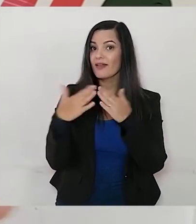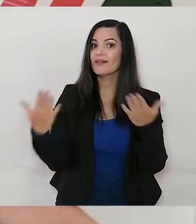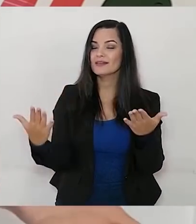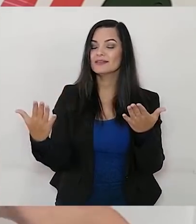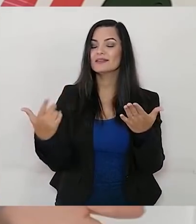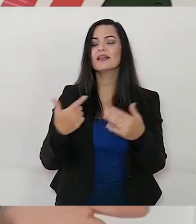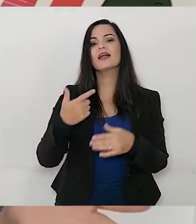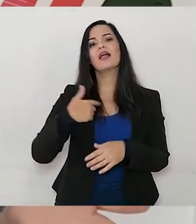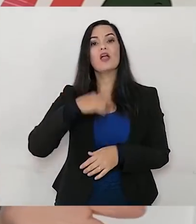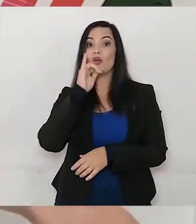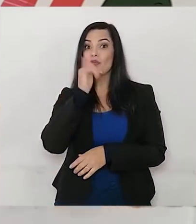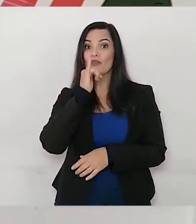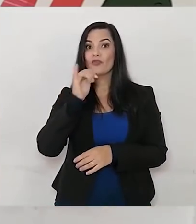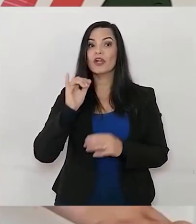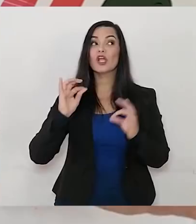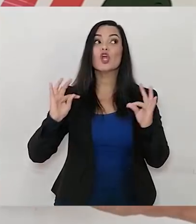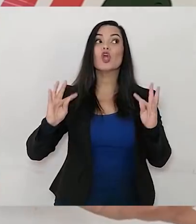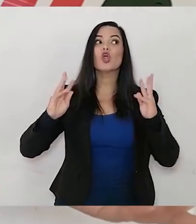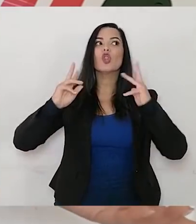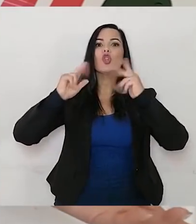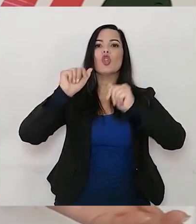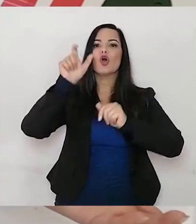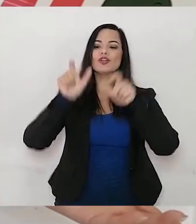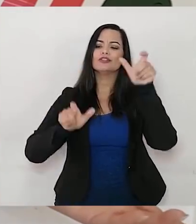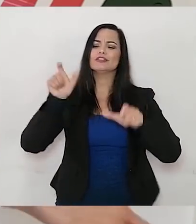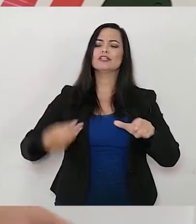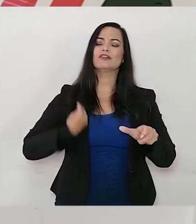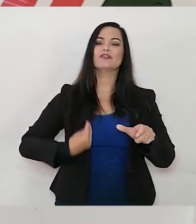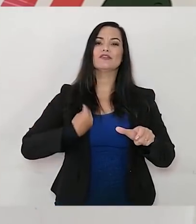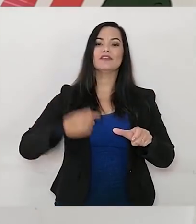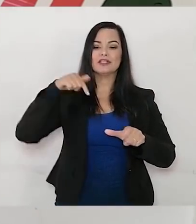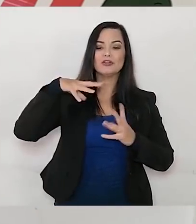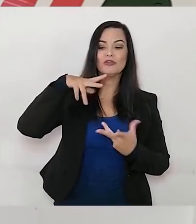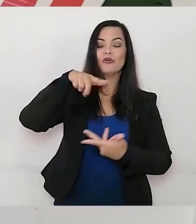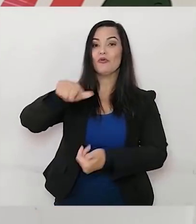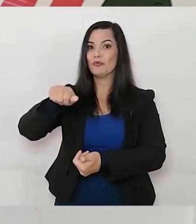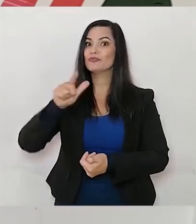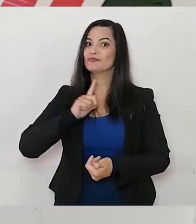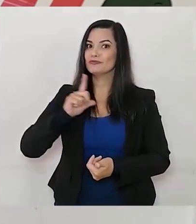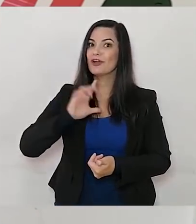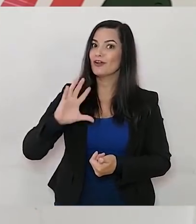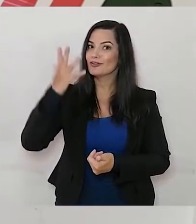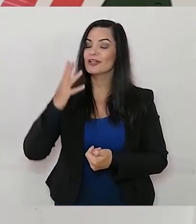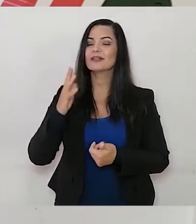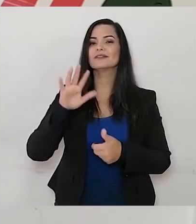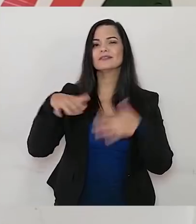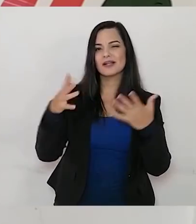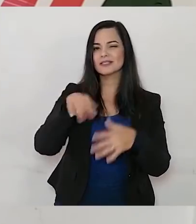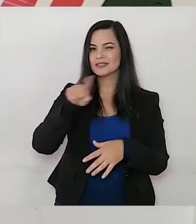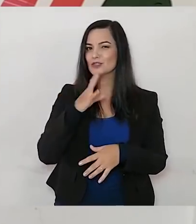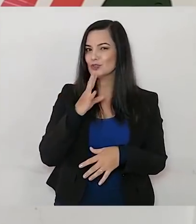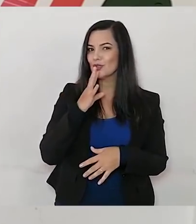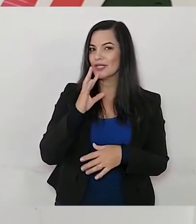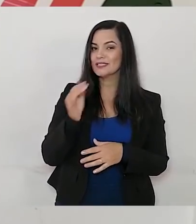vocês. Eu disse que acontece com todo o ser vivo do planeta. Então, vamos ver se vocês conhecem alguns desses